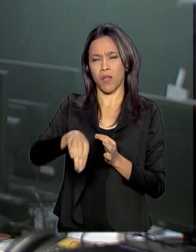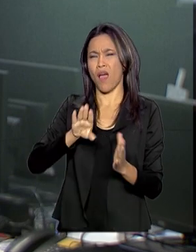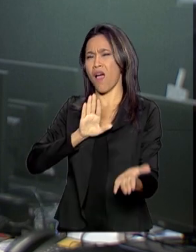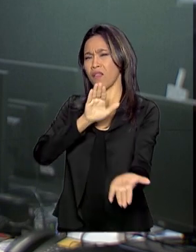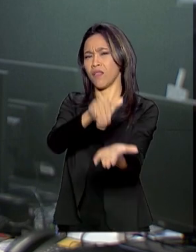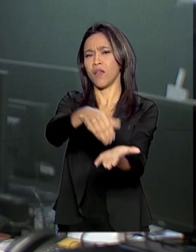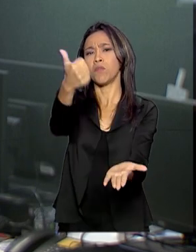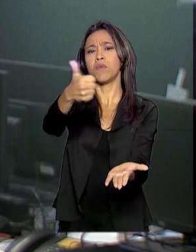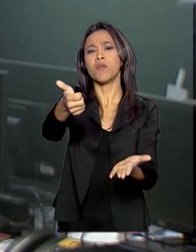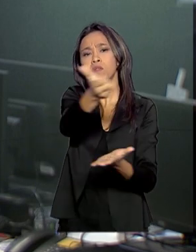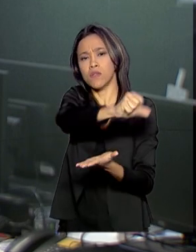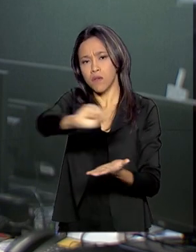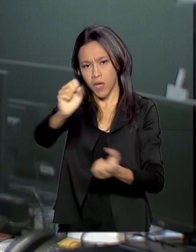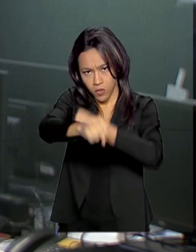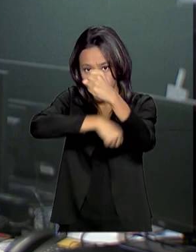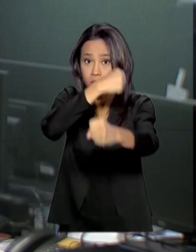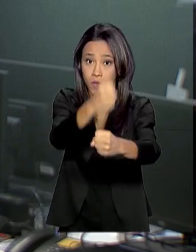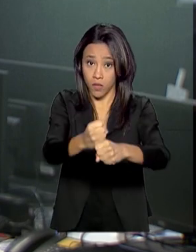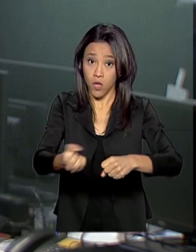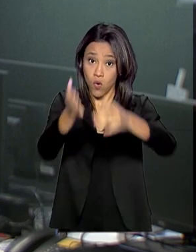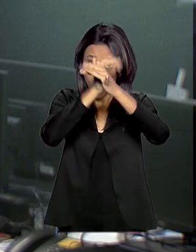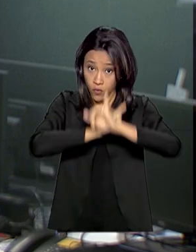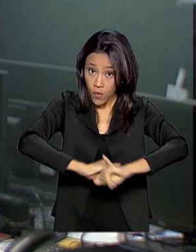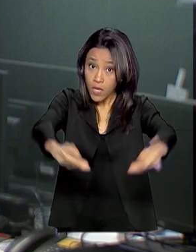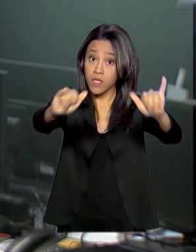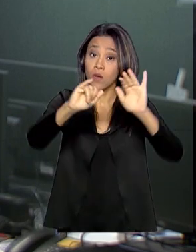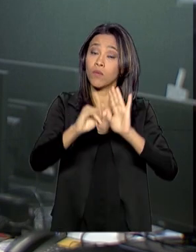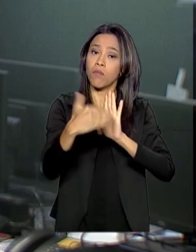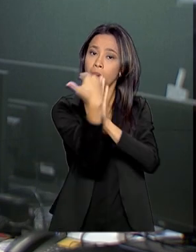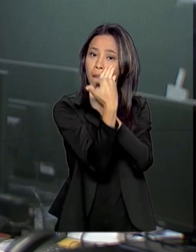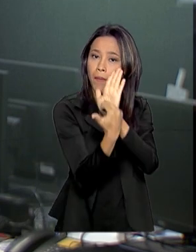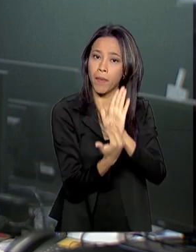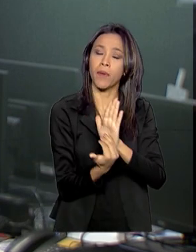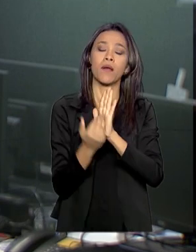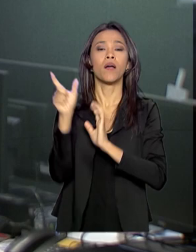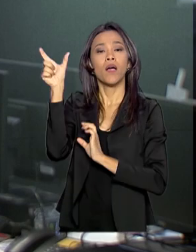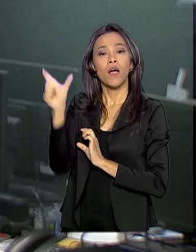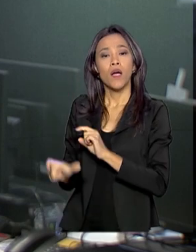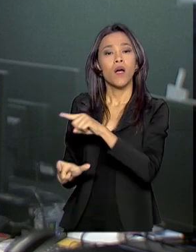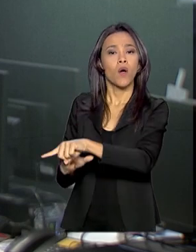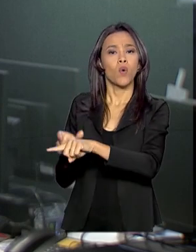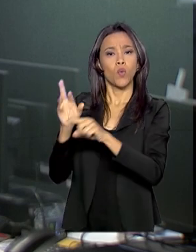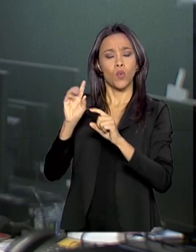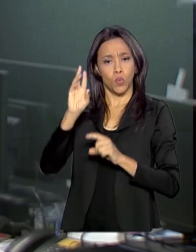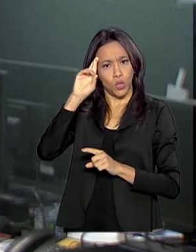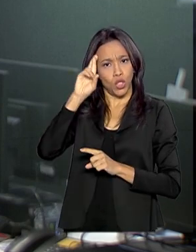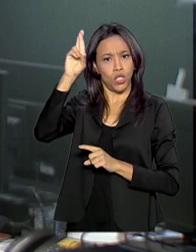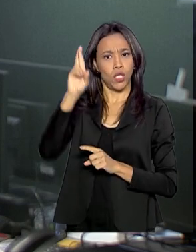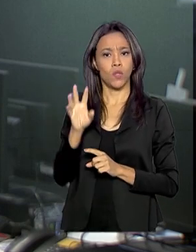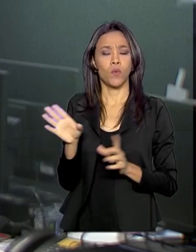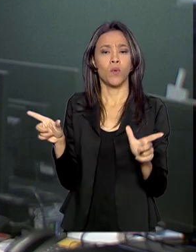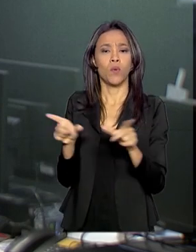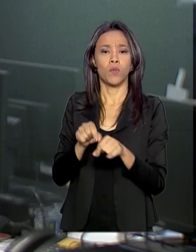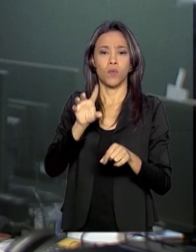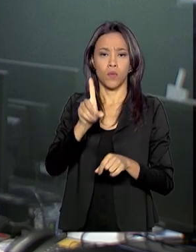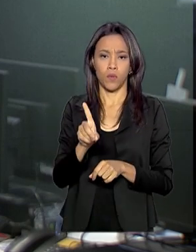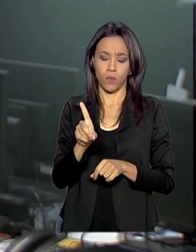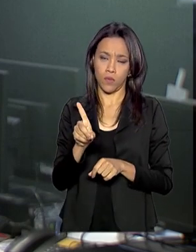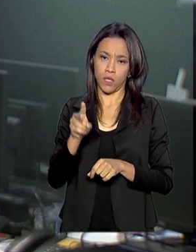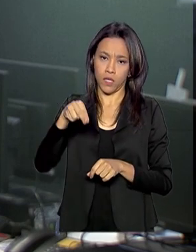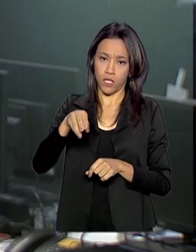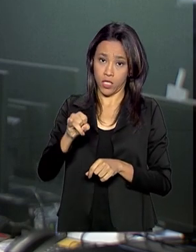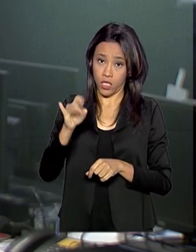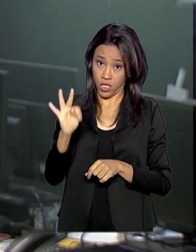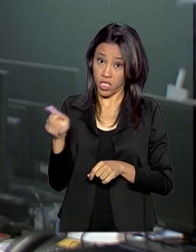do ano que vem. No lançamento do programa, o diretor de planejamento e pesquisa do DENIT apresentou as rodovias com os